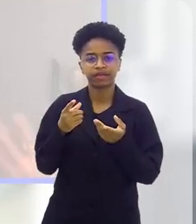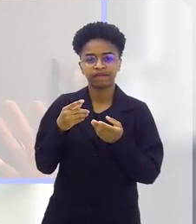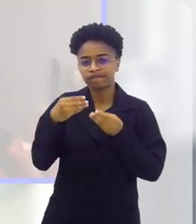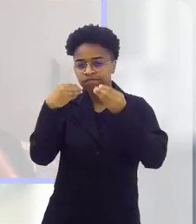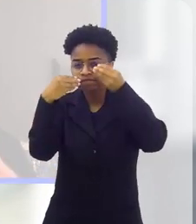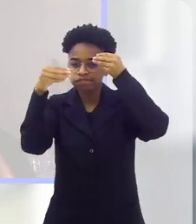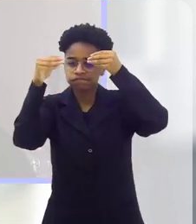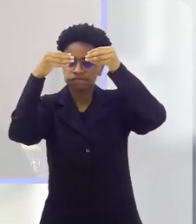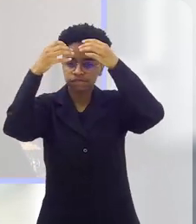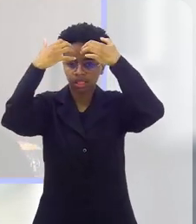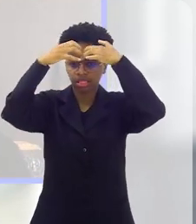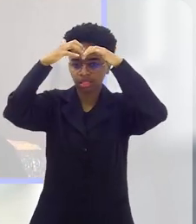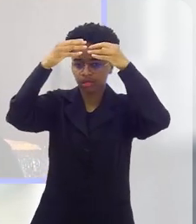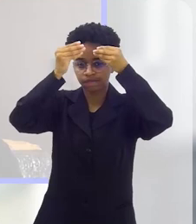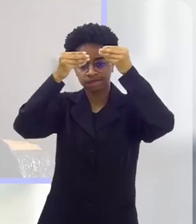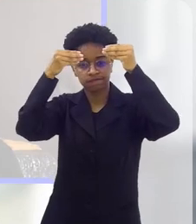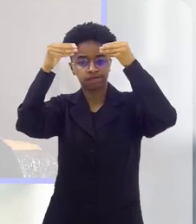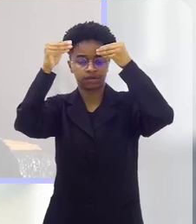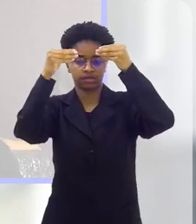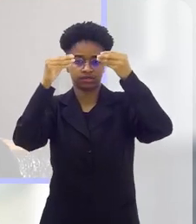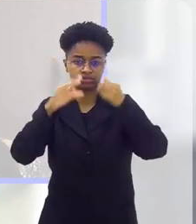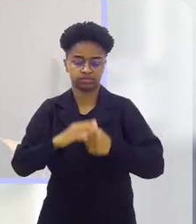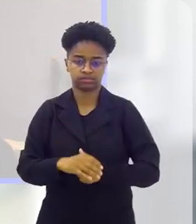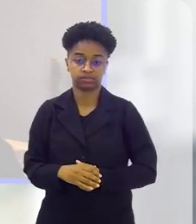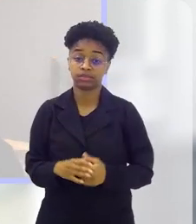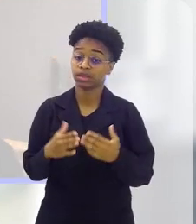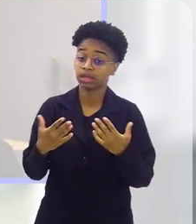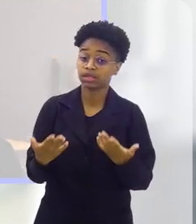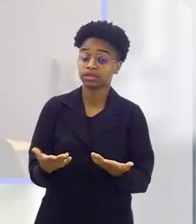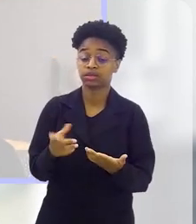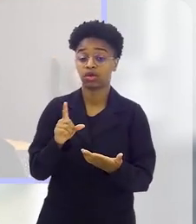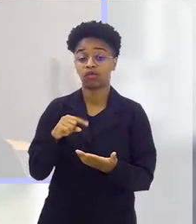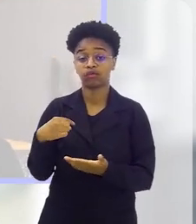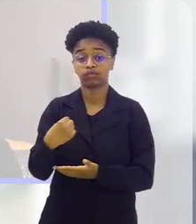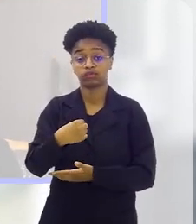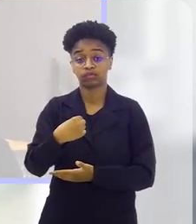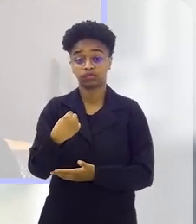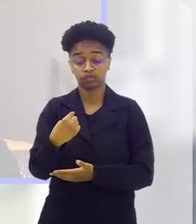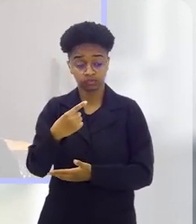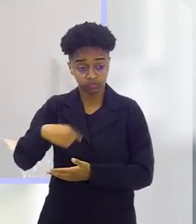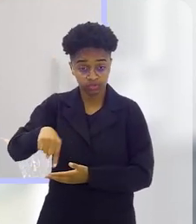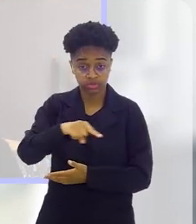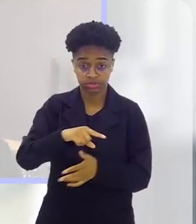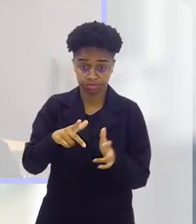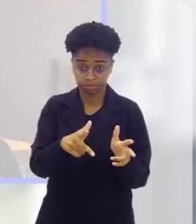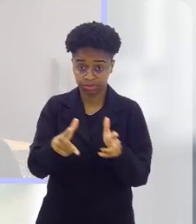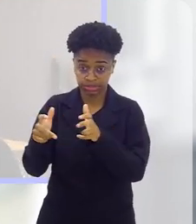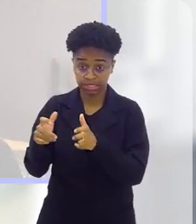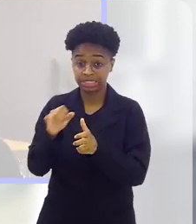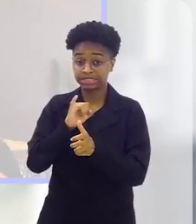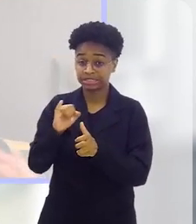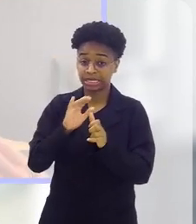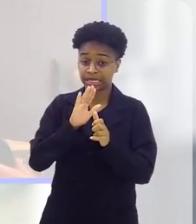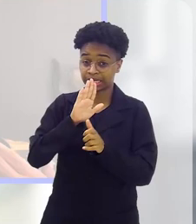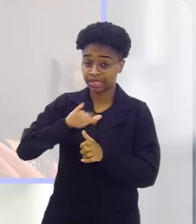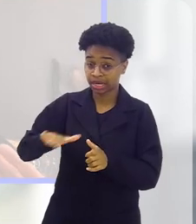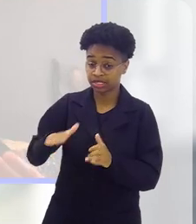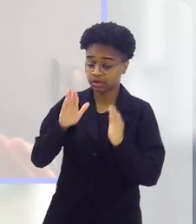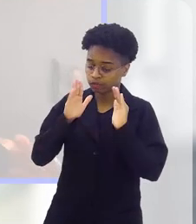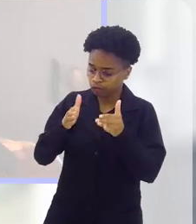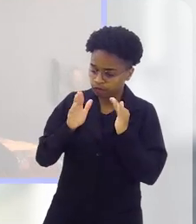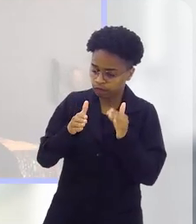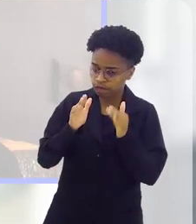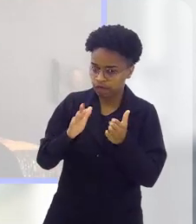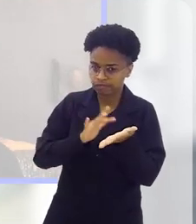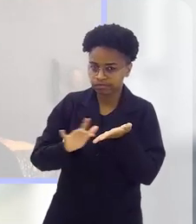plasticidade, muita neuroplasticidade cerebral, né? Então, você vê que as crianças que ficam muito em